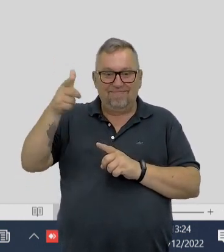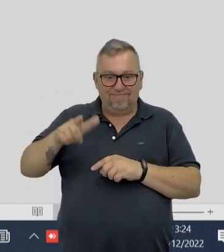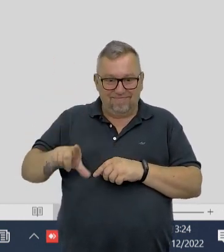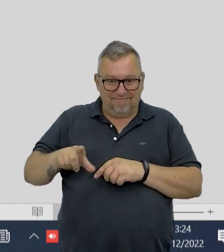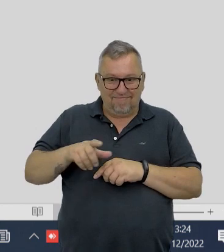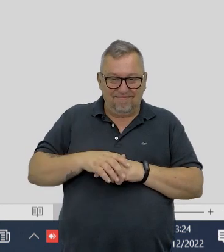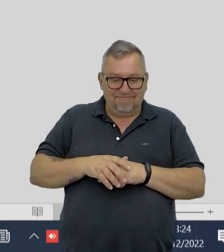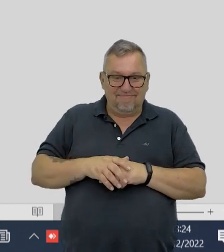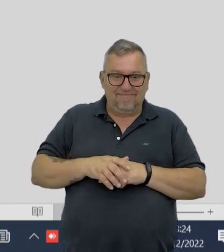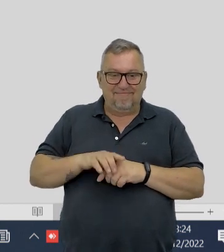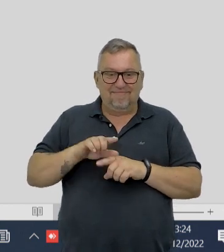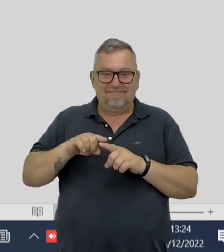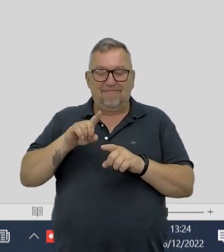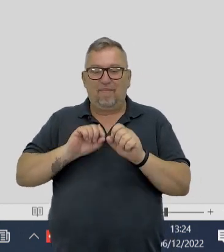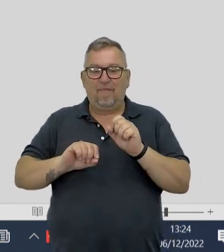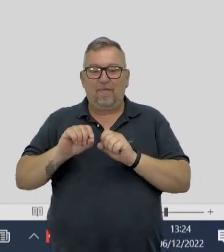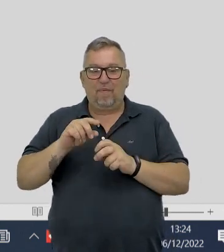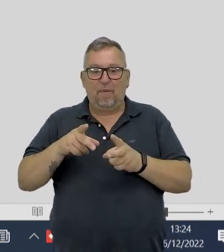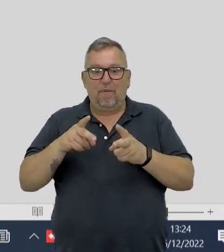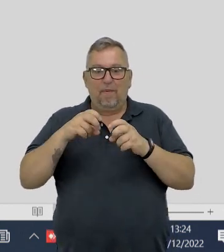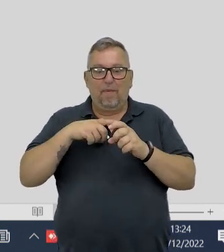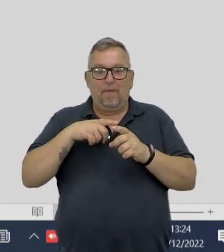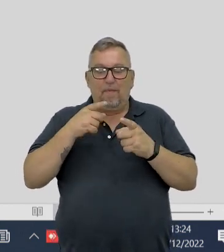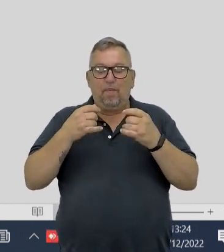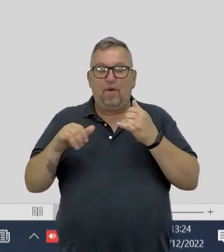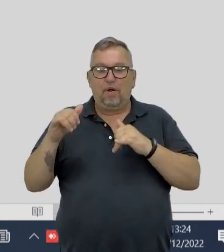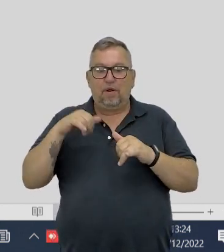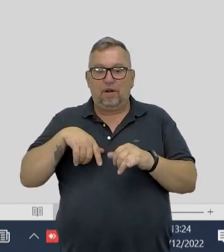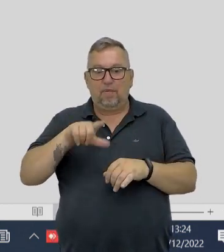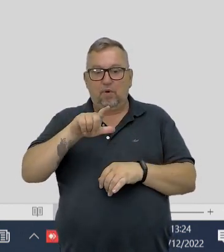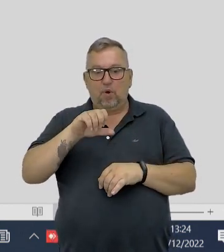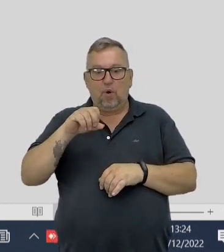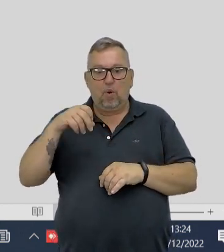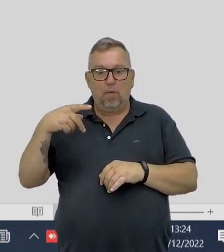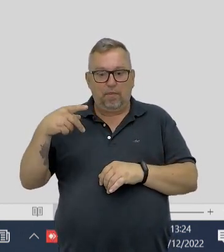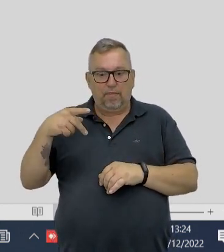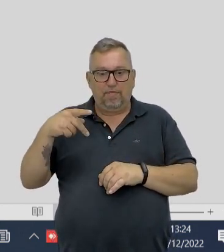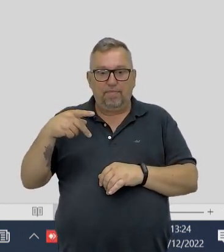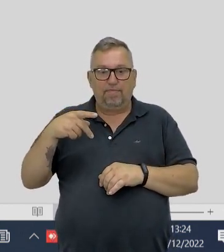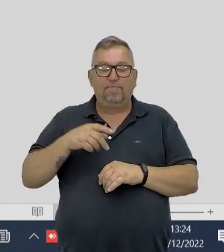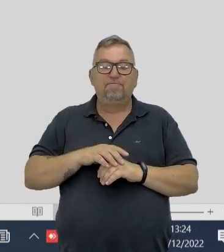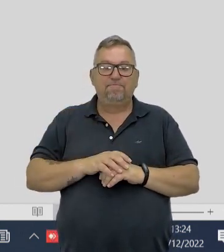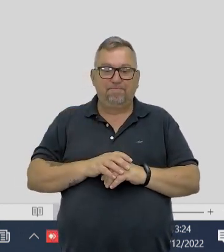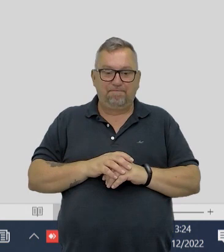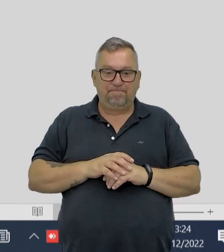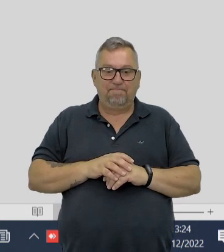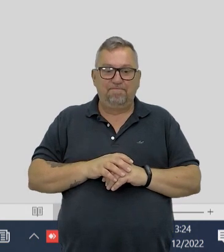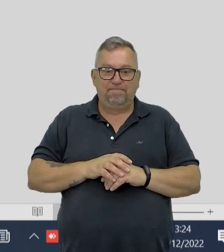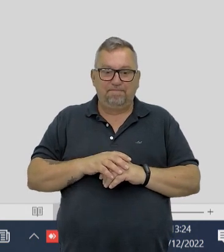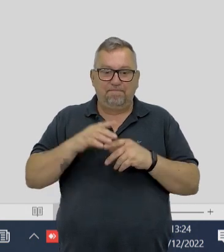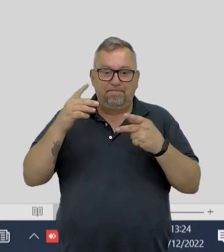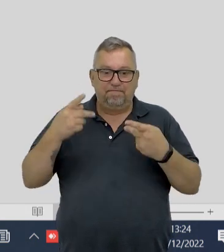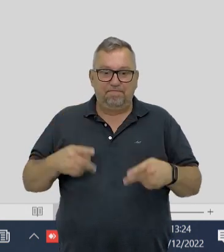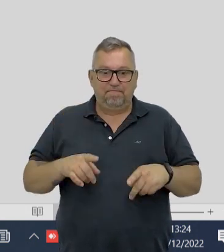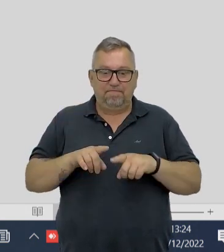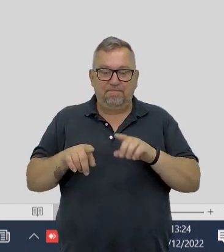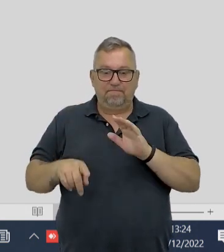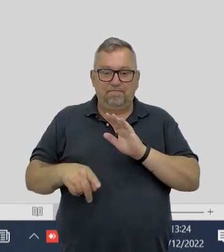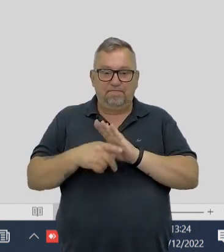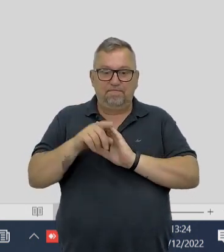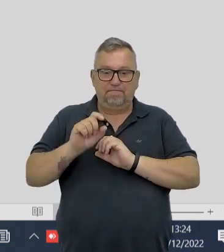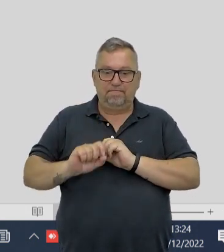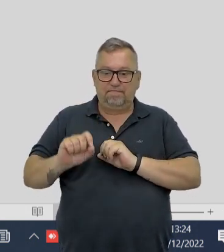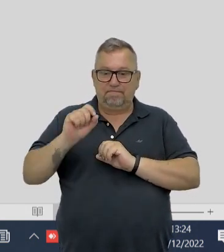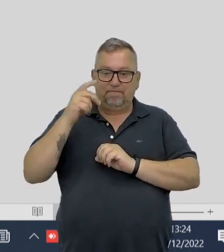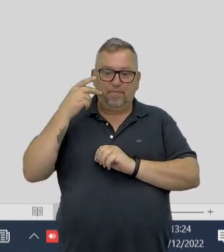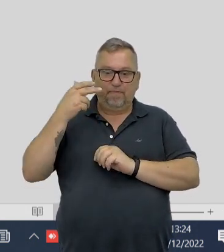eletrônica, vocês podem notar que em música eletrônica tem muito loop, né? Muitos loops. Aqui na programação, essa ideia de loop é